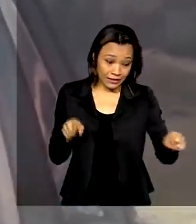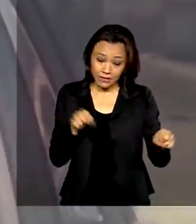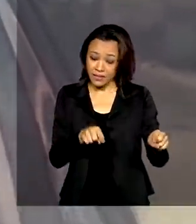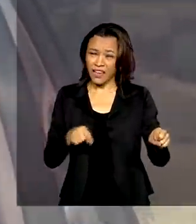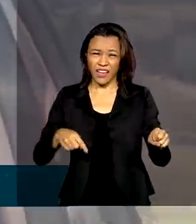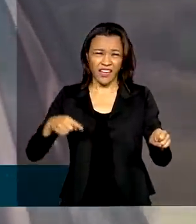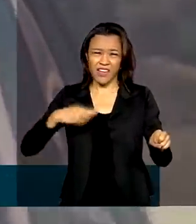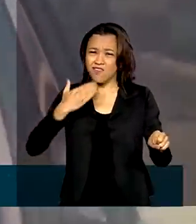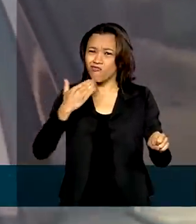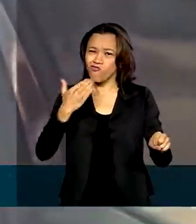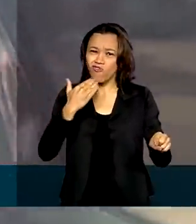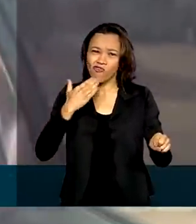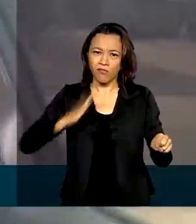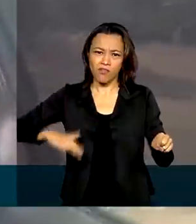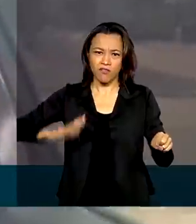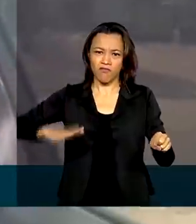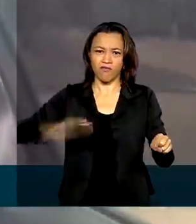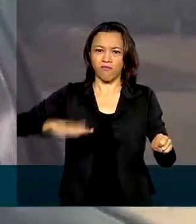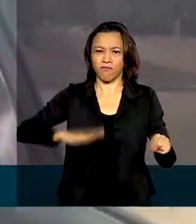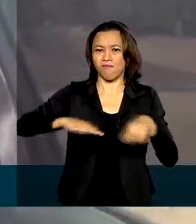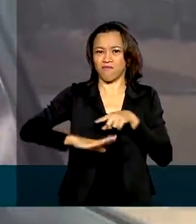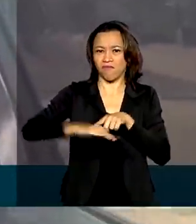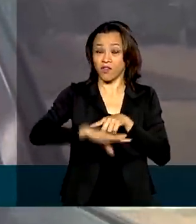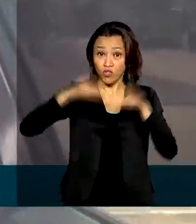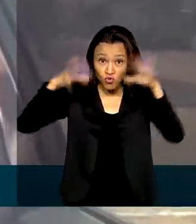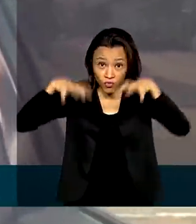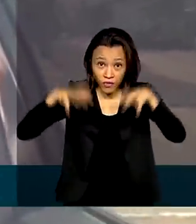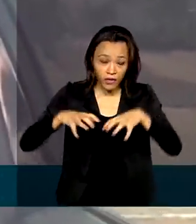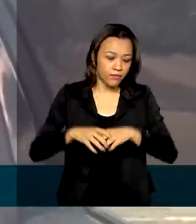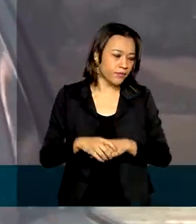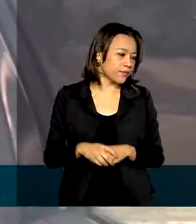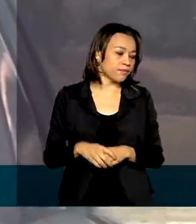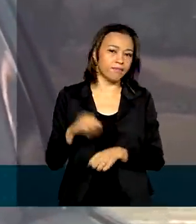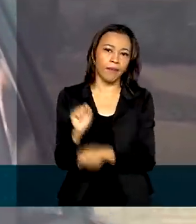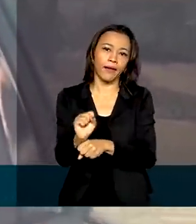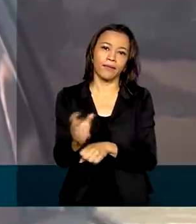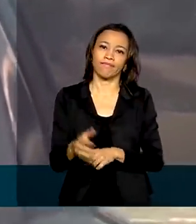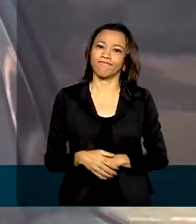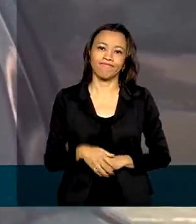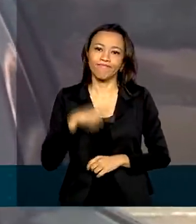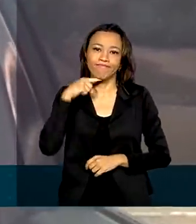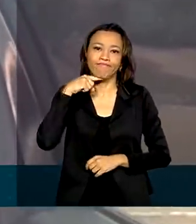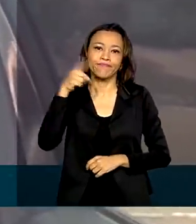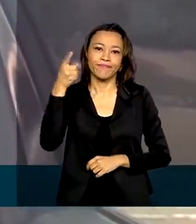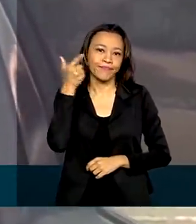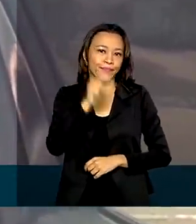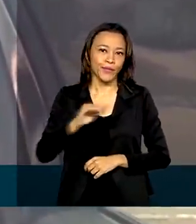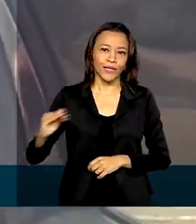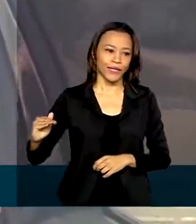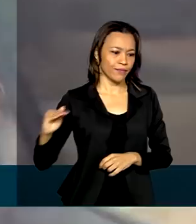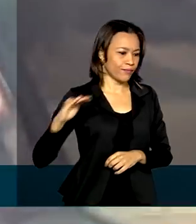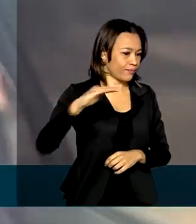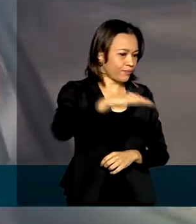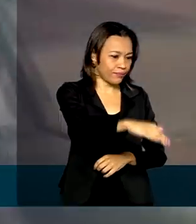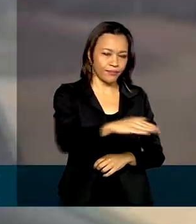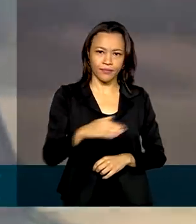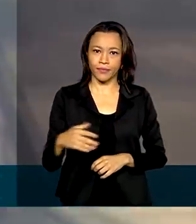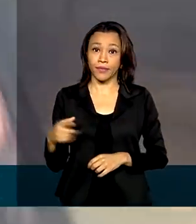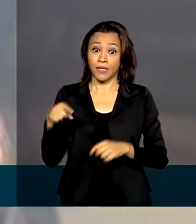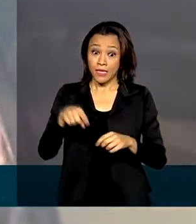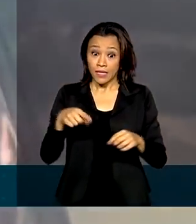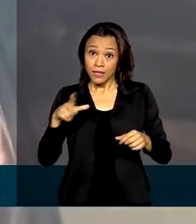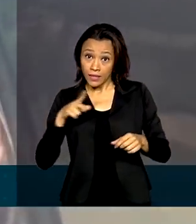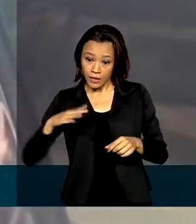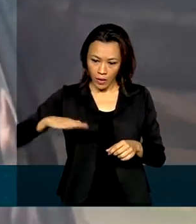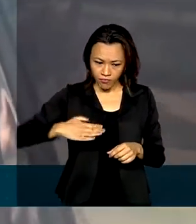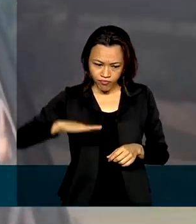de chão. Então o acontece? Choveu, tem que parar. Não tem como rodar, a estrada é muito lisa. Tem trecho ali que você vai